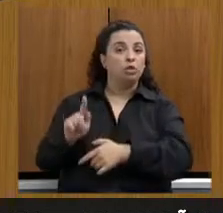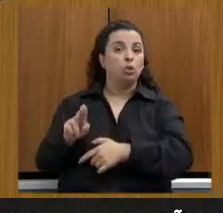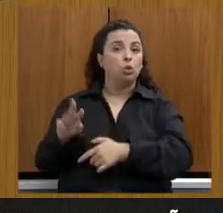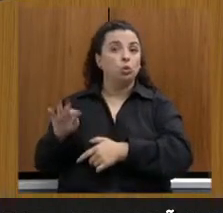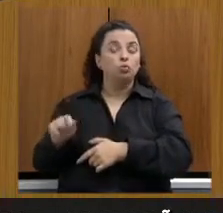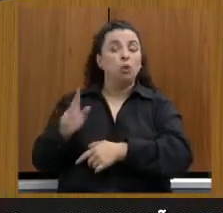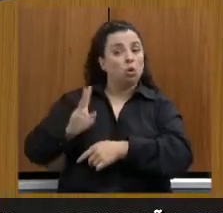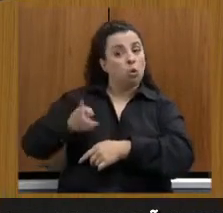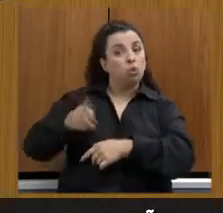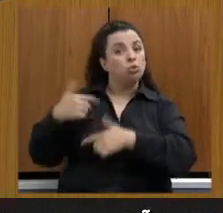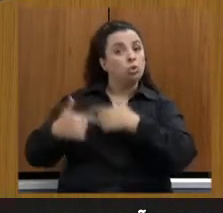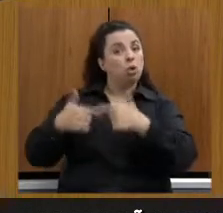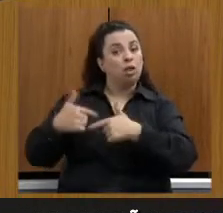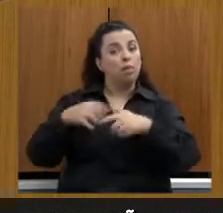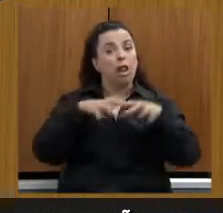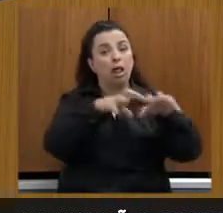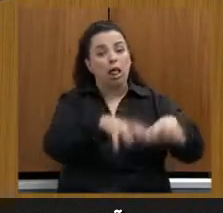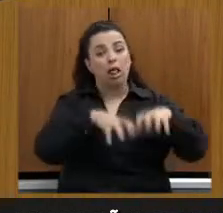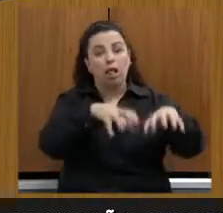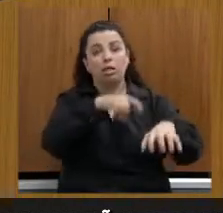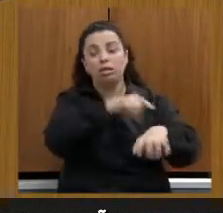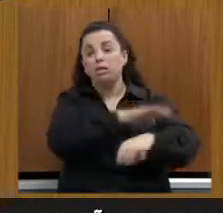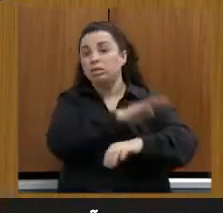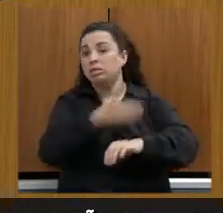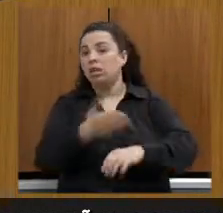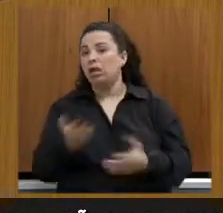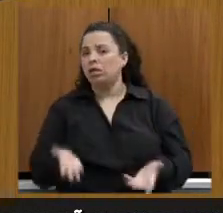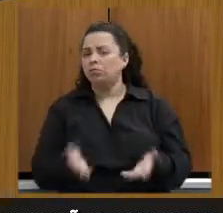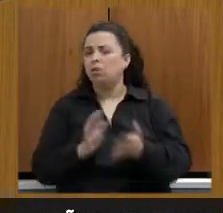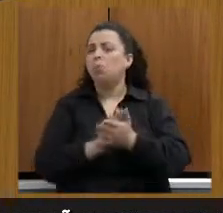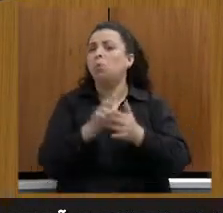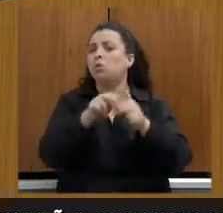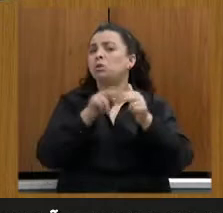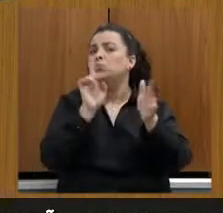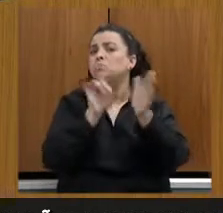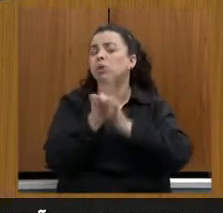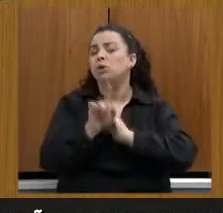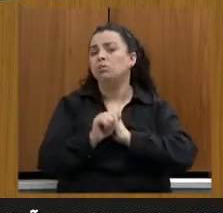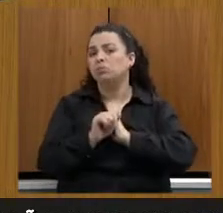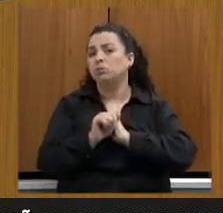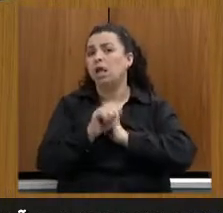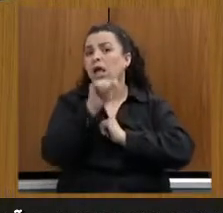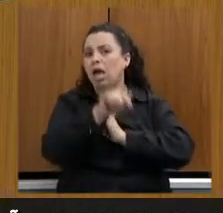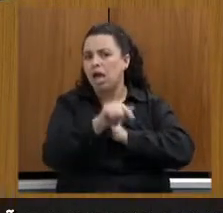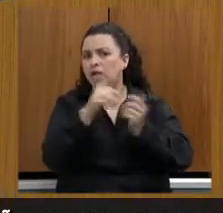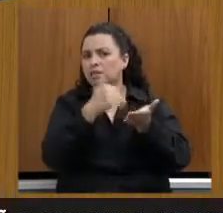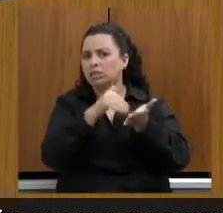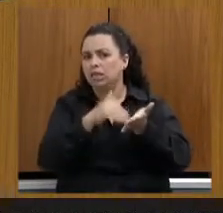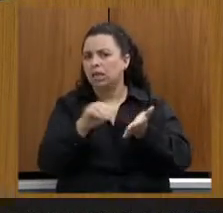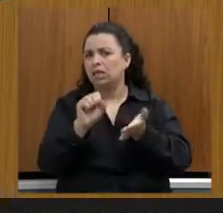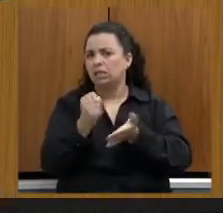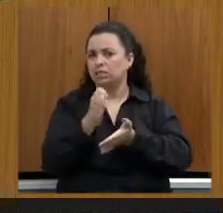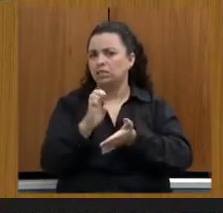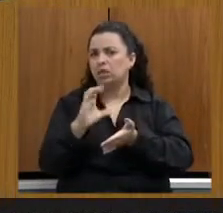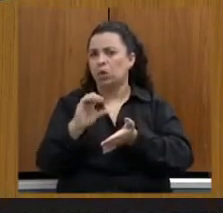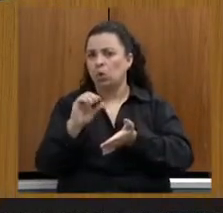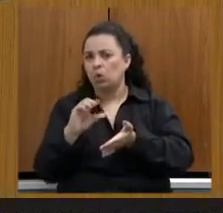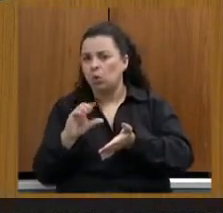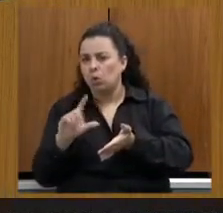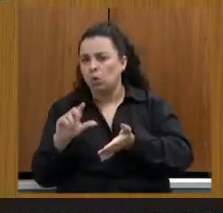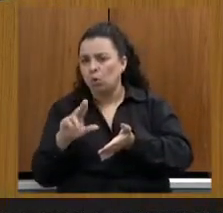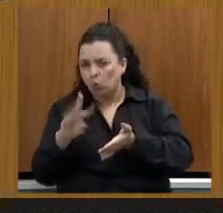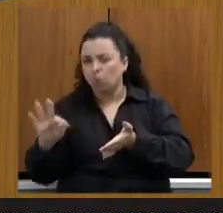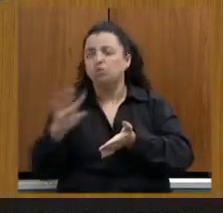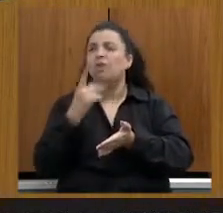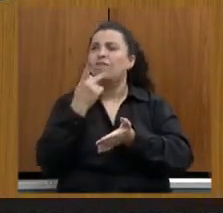atividades. É por isso que eu fiz as questões, porque aqui a SECUT traz toda a discussão da proteção da serra,